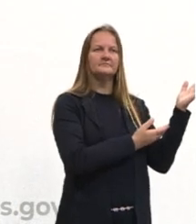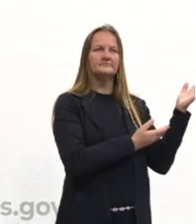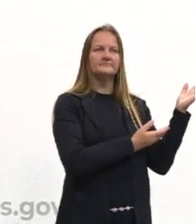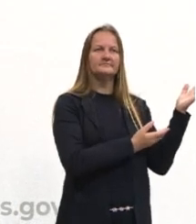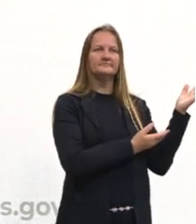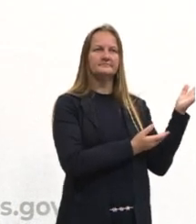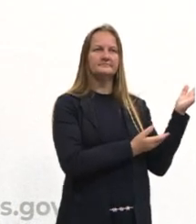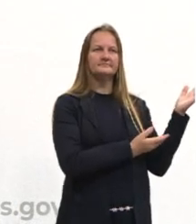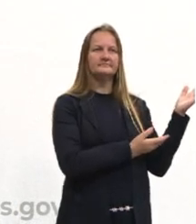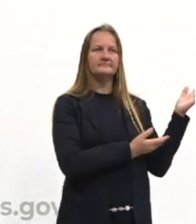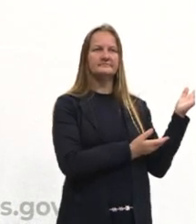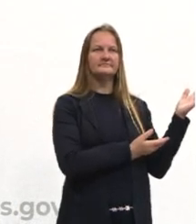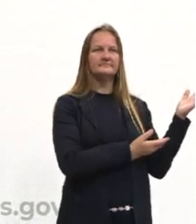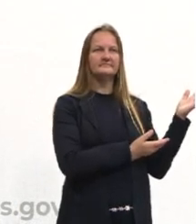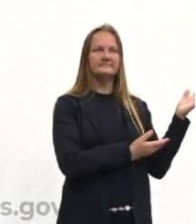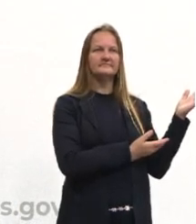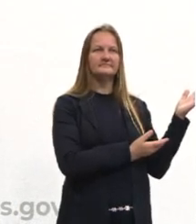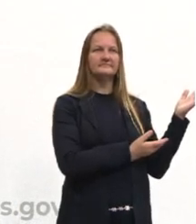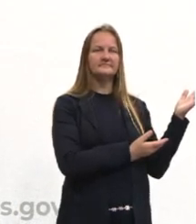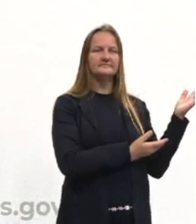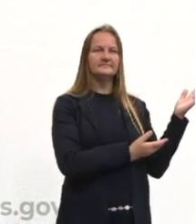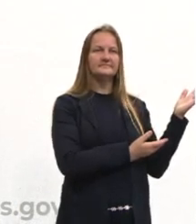o dígrafo formado